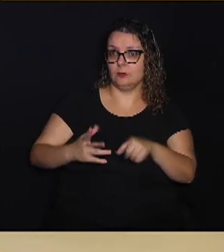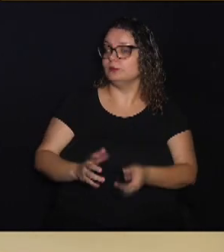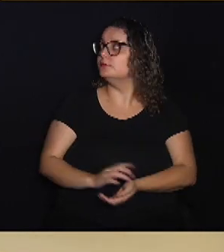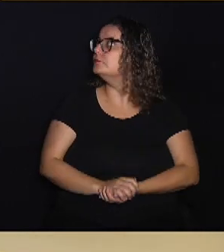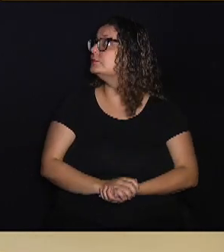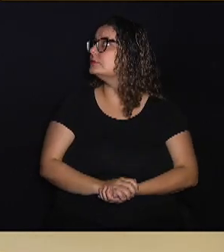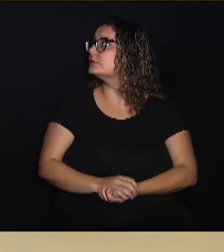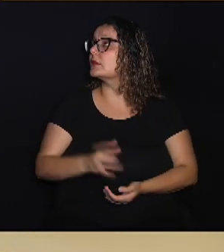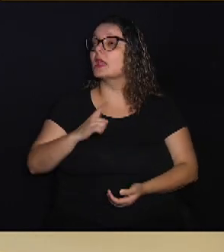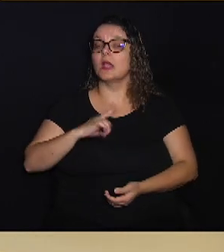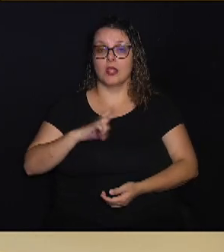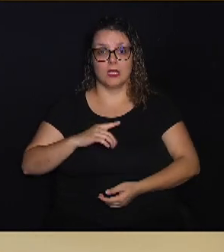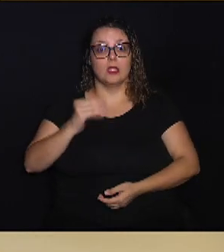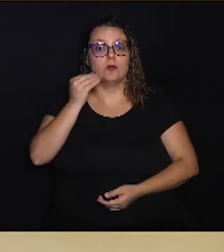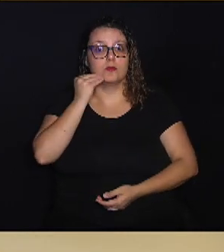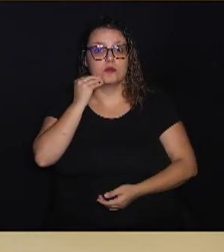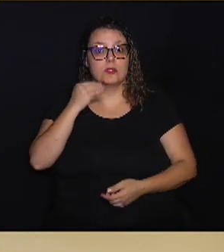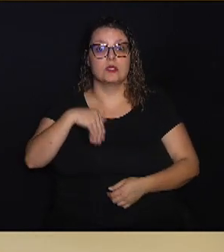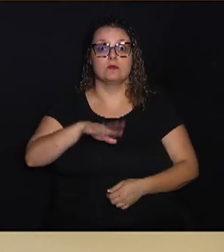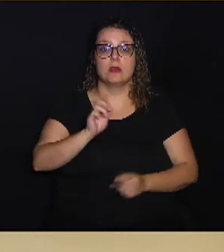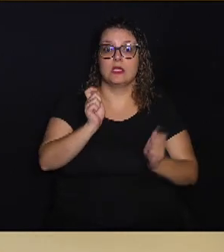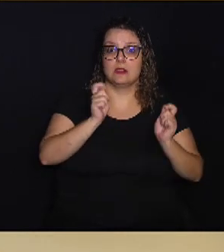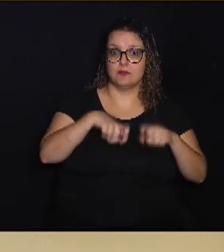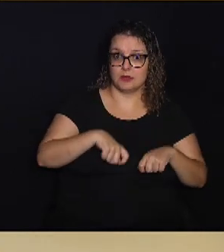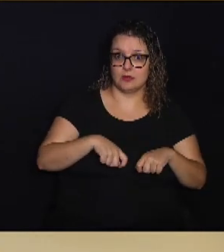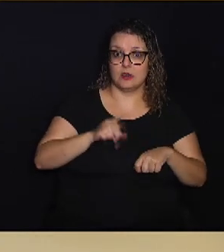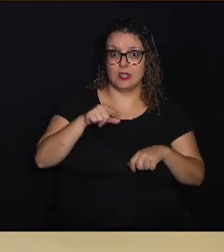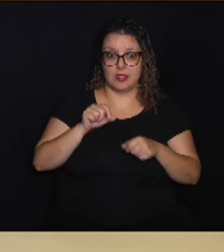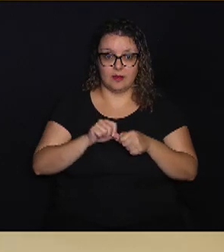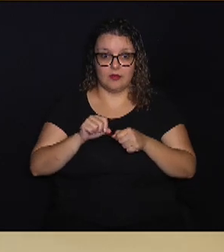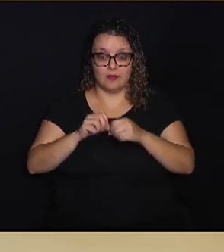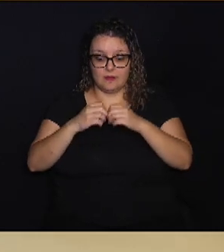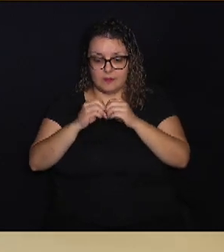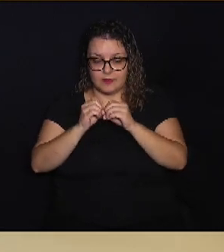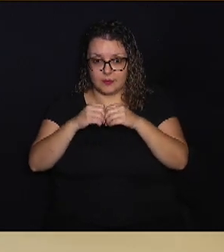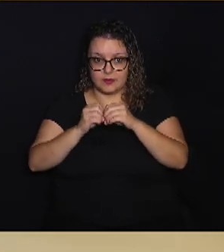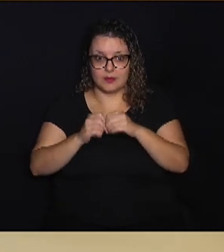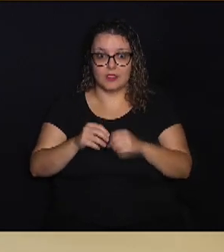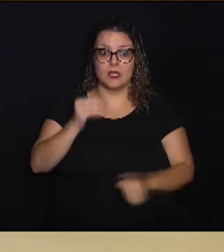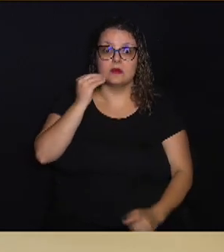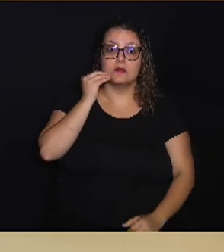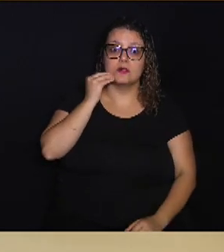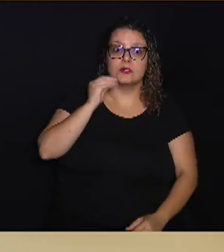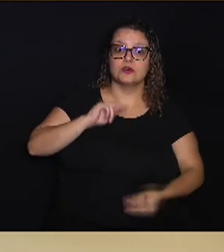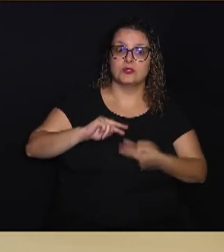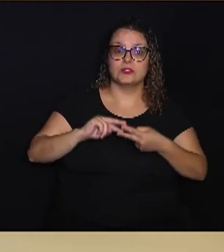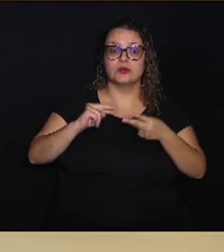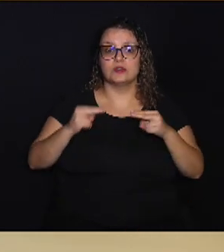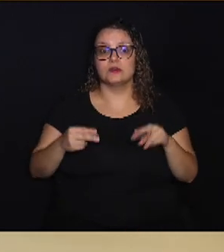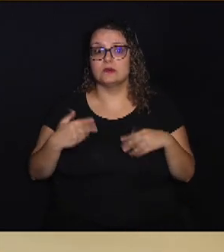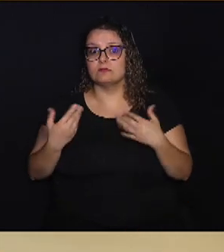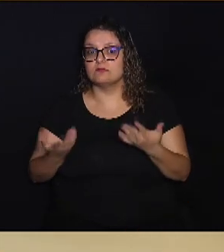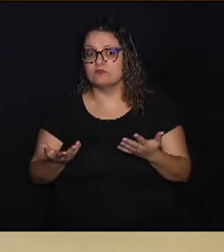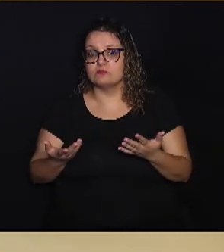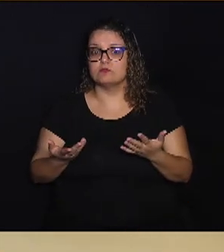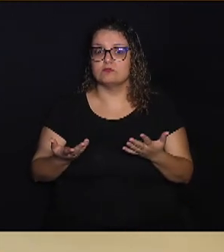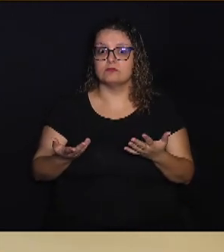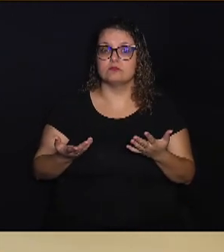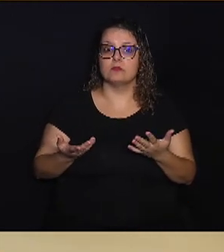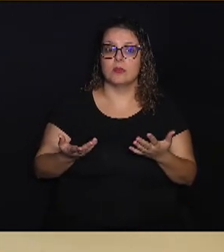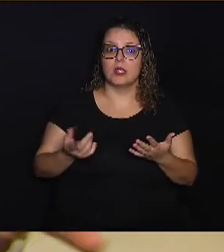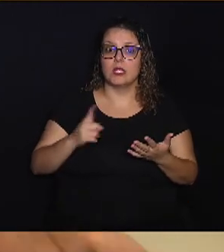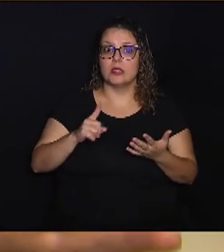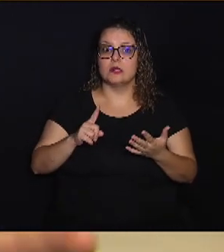eficiente, e ele acaba, como ele é feito em laboratório, um teste de DNA, ele acaba sendo, não deixando